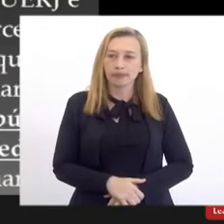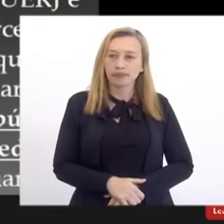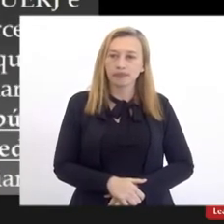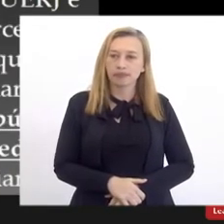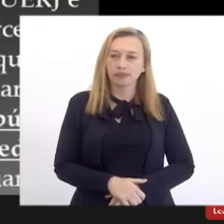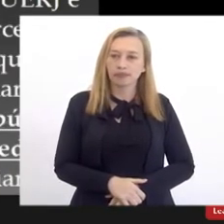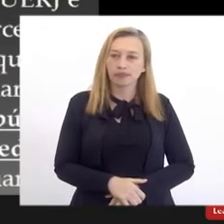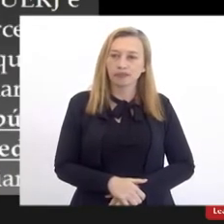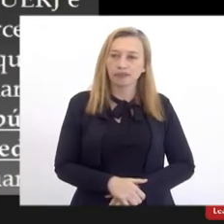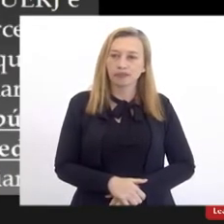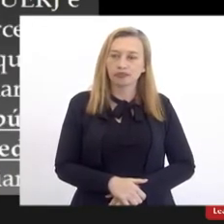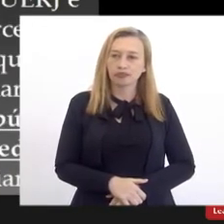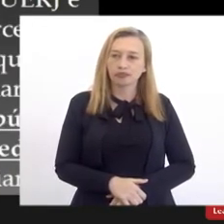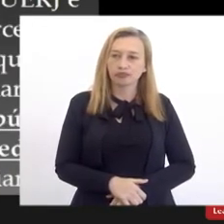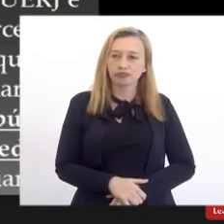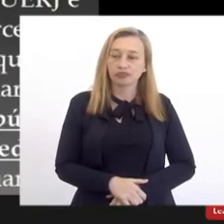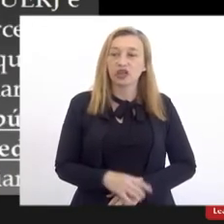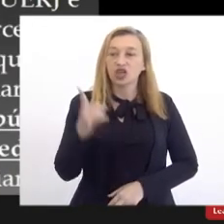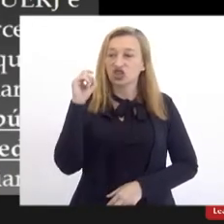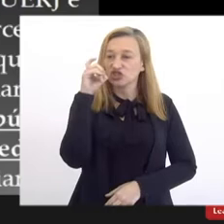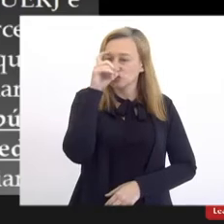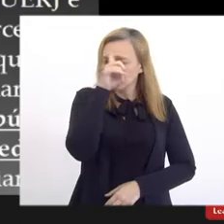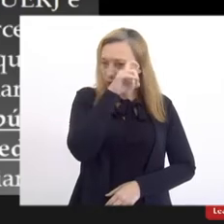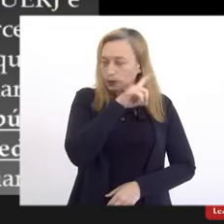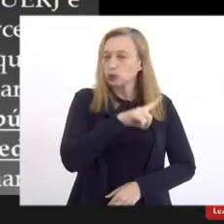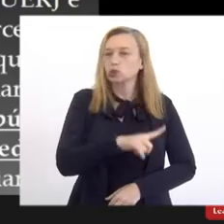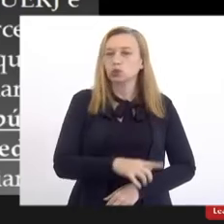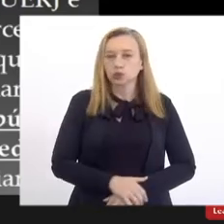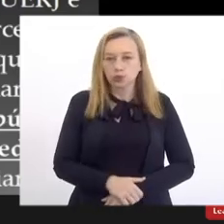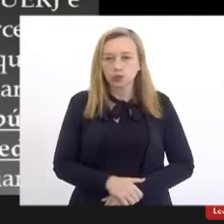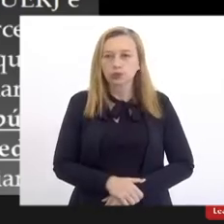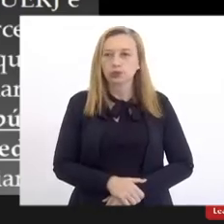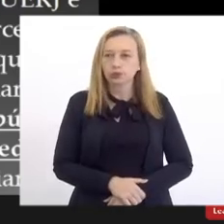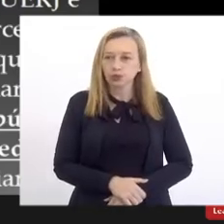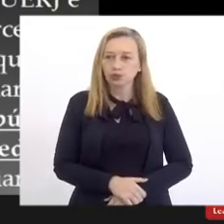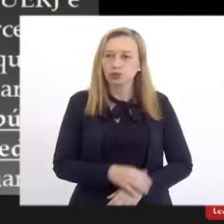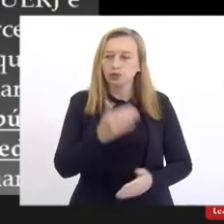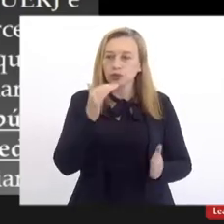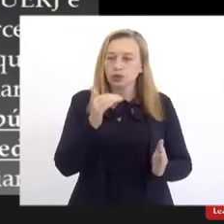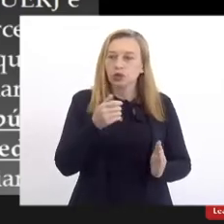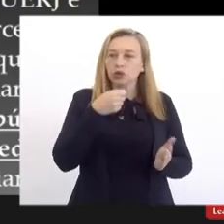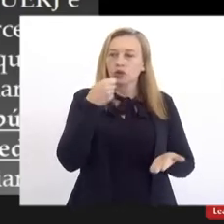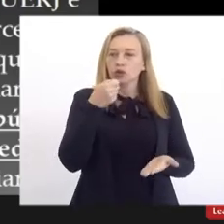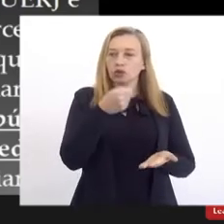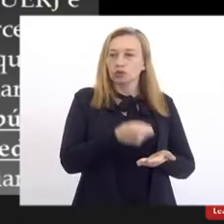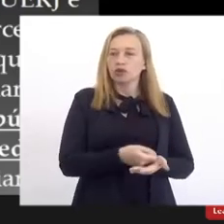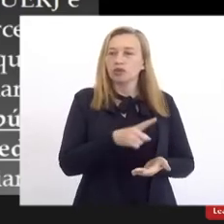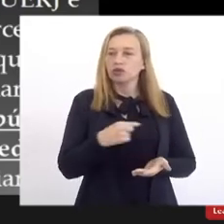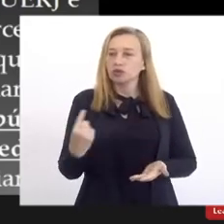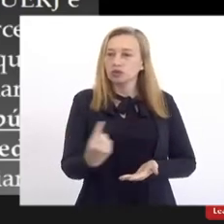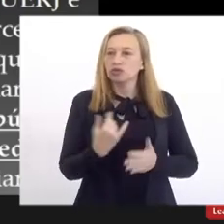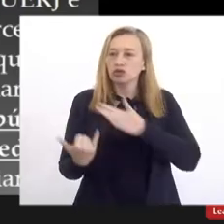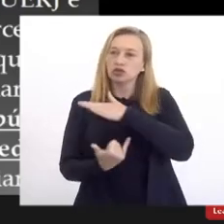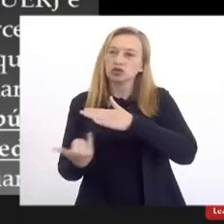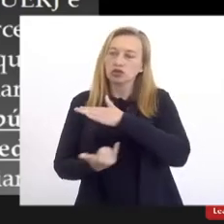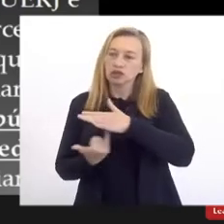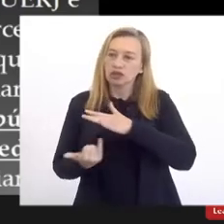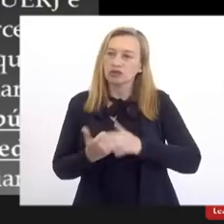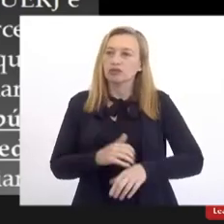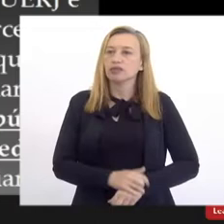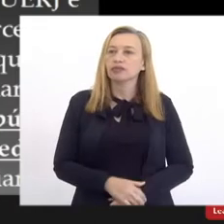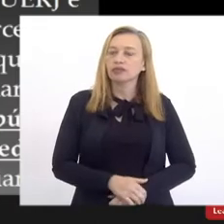impedido e nos dificultado, né, o pleno cumprimento da nossa missão institucional e,